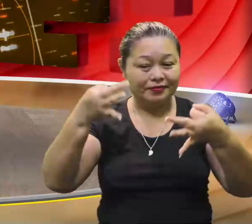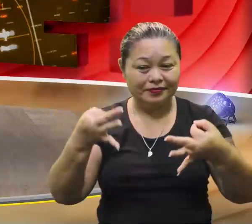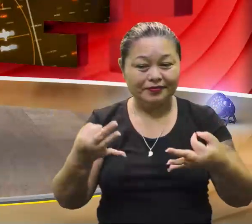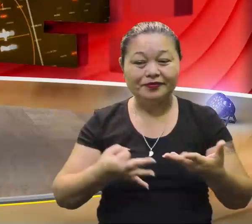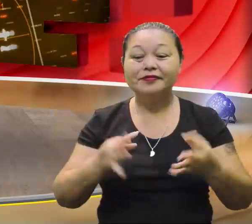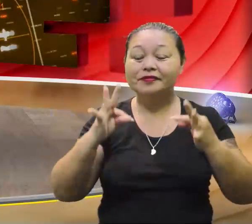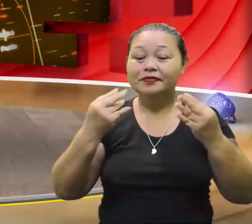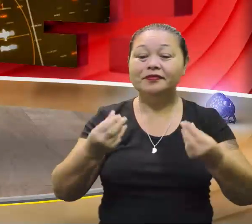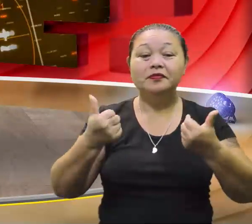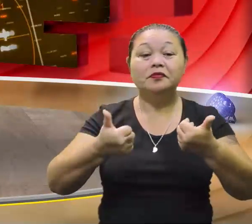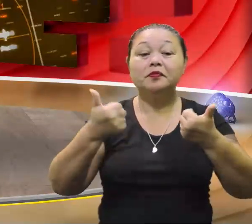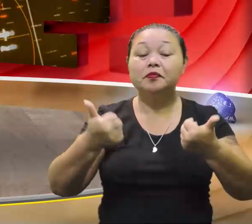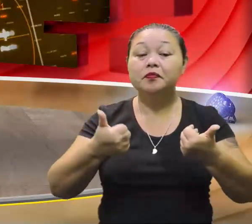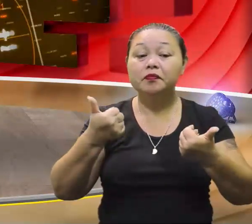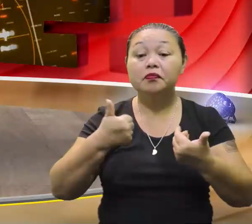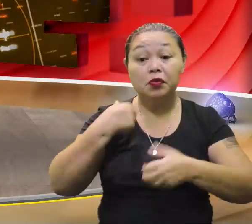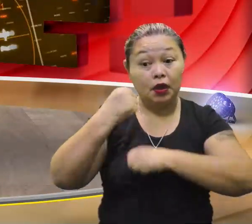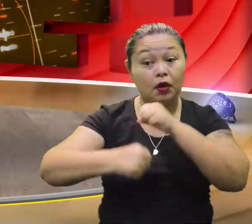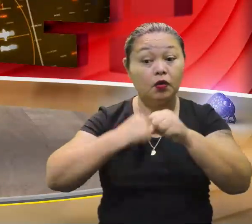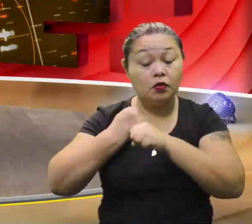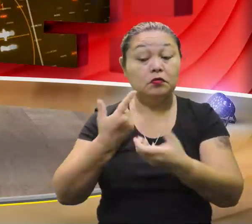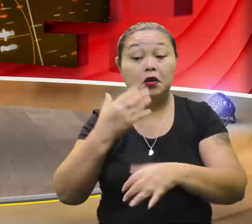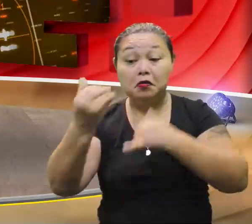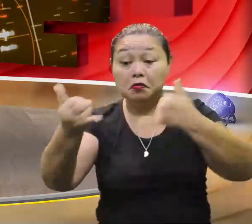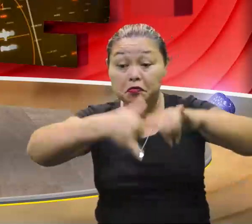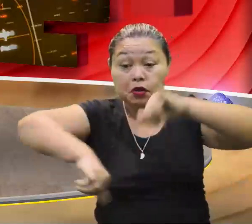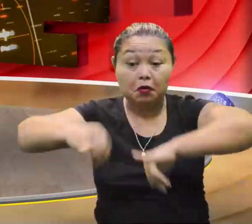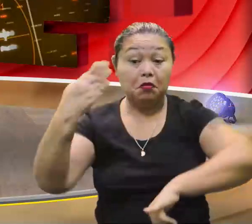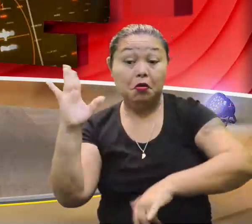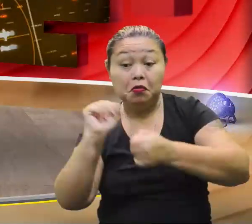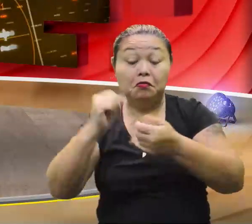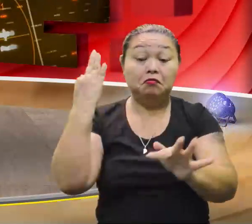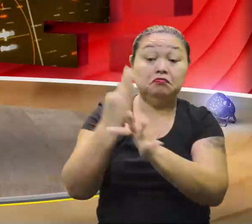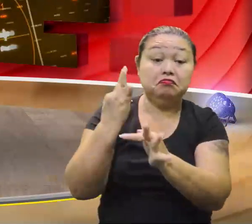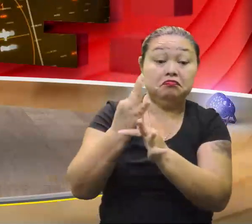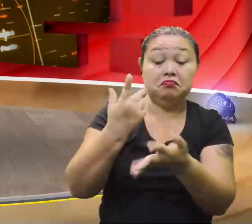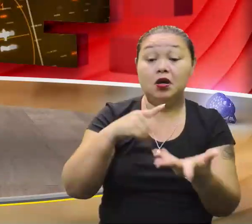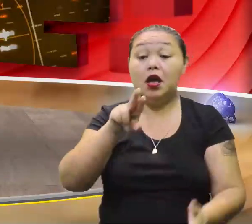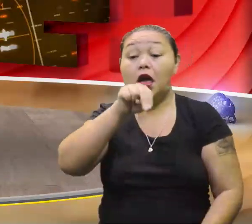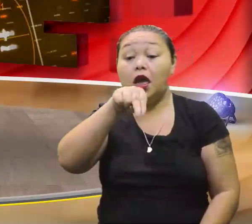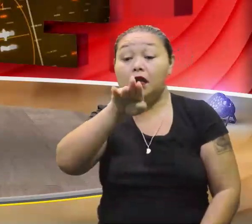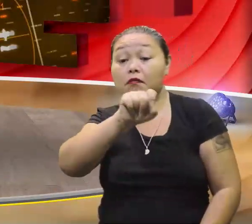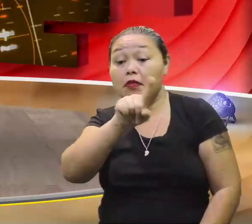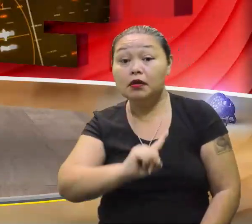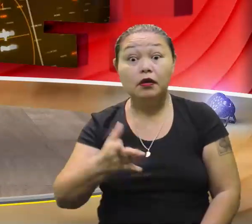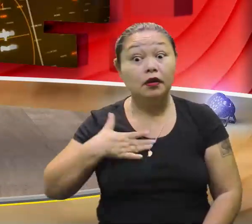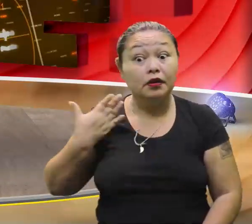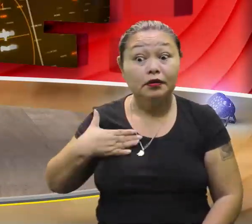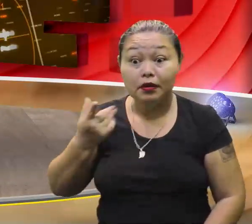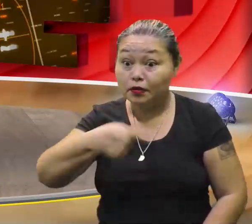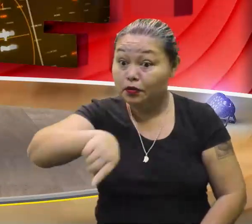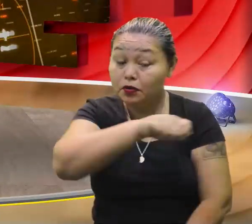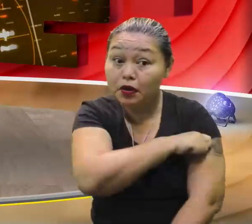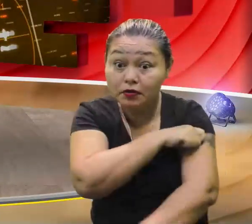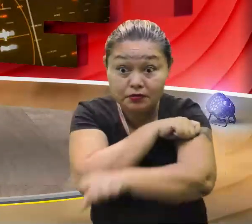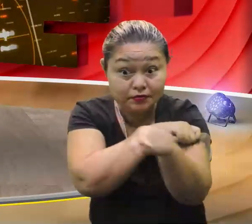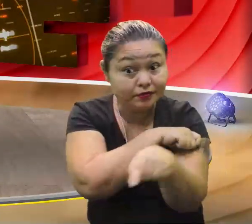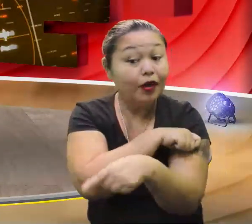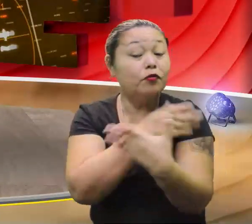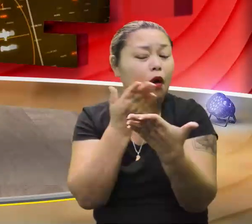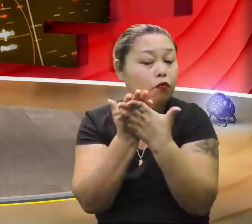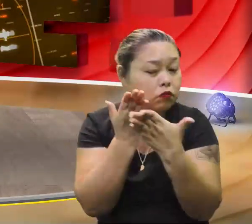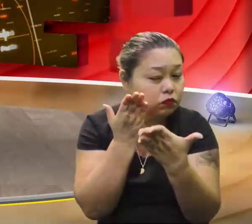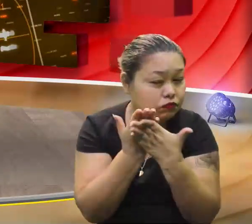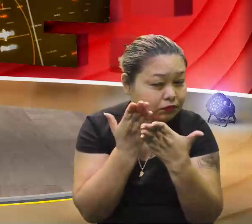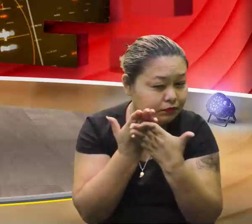perfeitamente tudo isso. Verdade. Esse ano tem química, física, biologia. Nossa, não. NB a ver. assustar os meninos, menino. Calma. A galera vai estudar